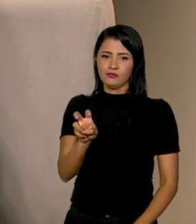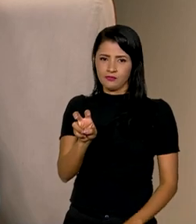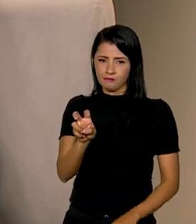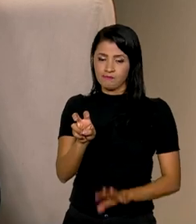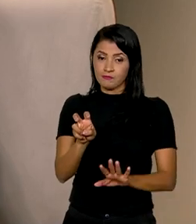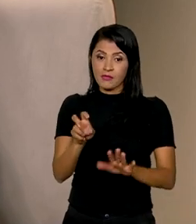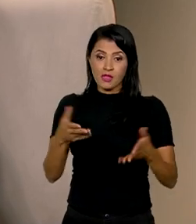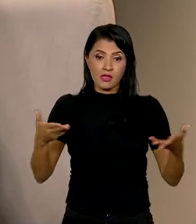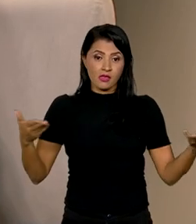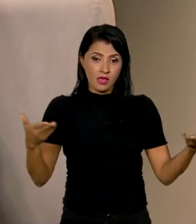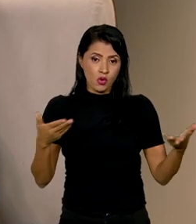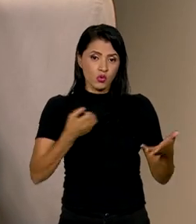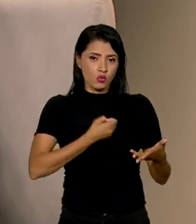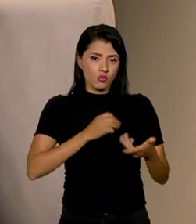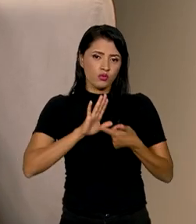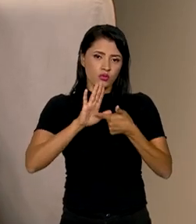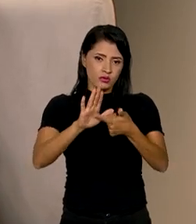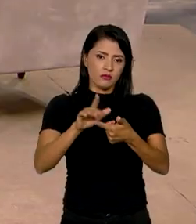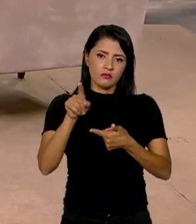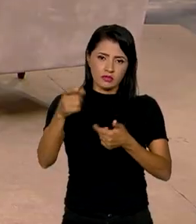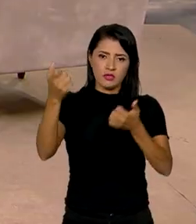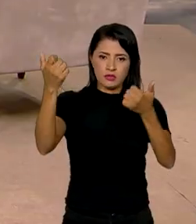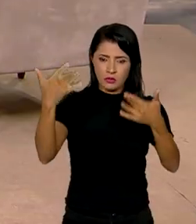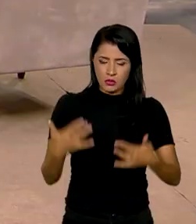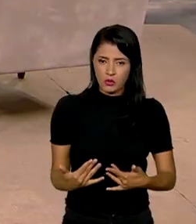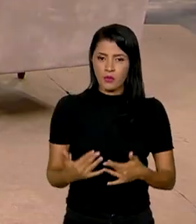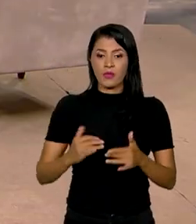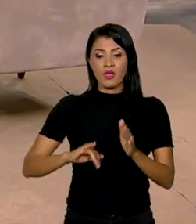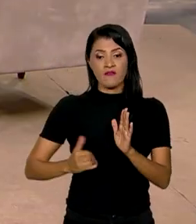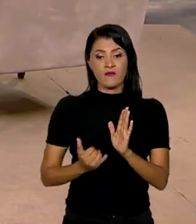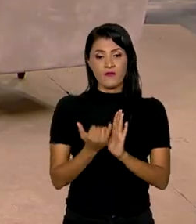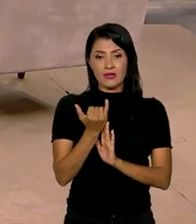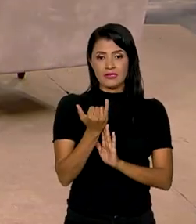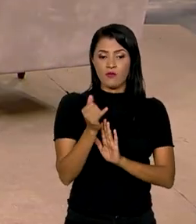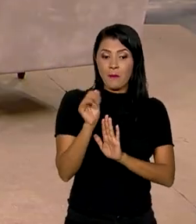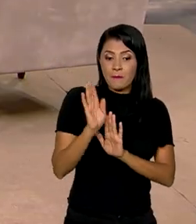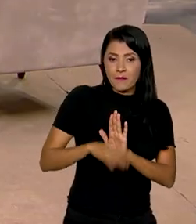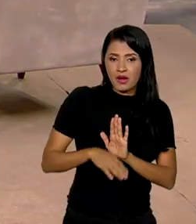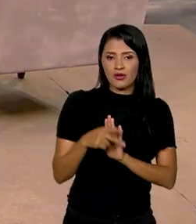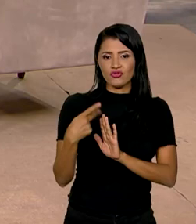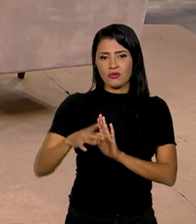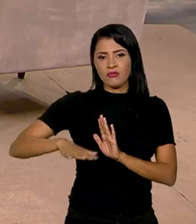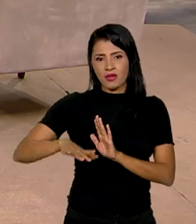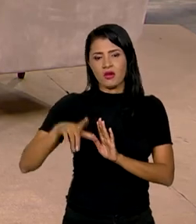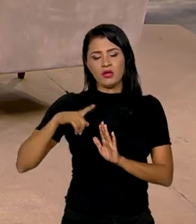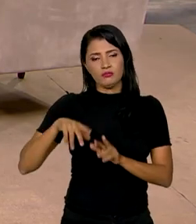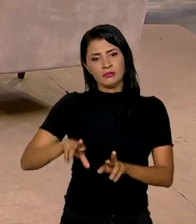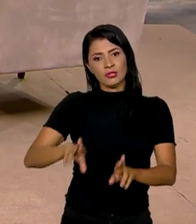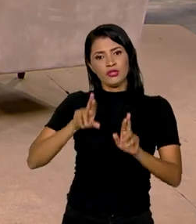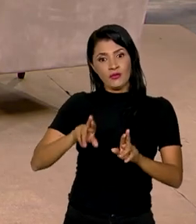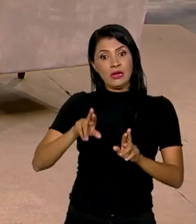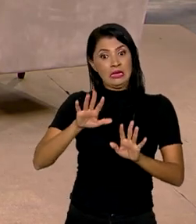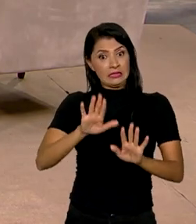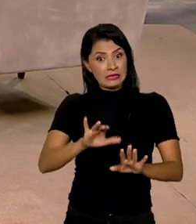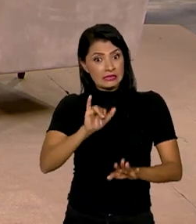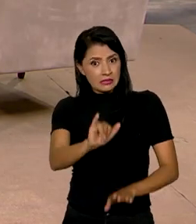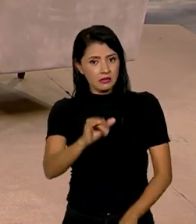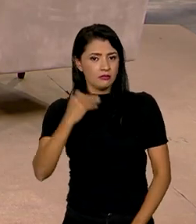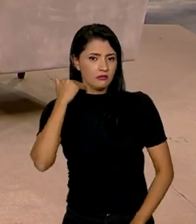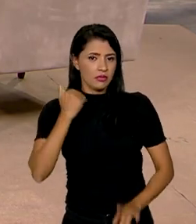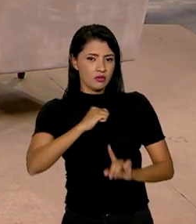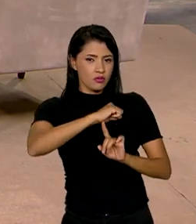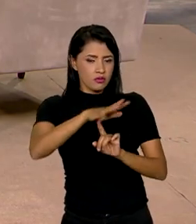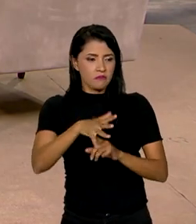estão saindo agora, você comentou o dado da inflação, que veio abaixo da expectativa de mercado. Então, se o Banco Central estava adotando a